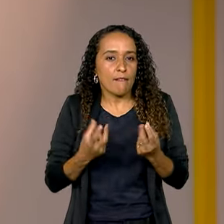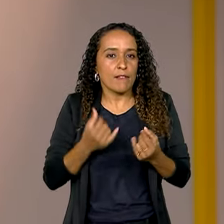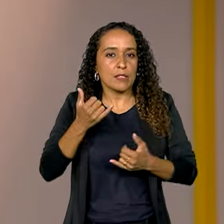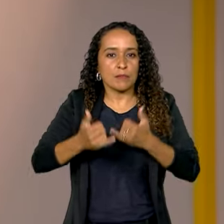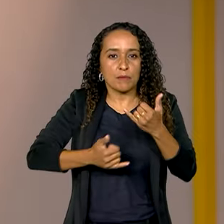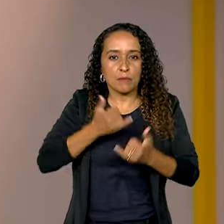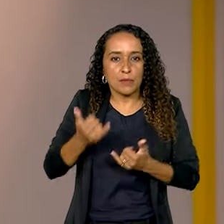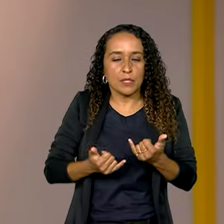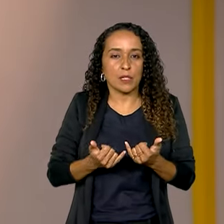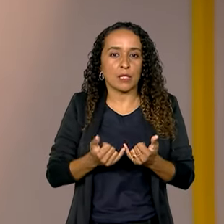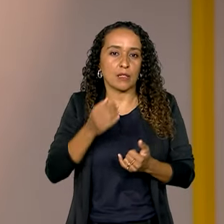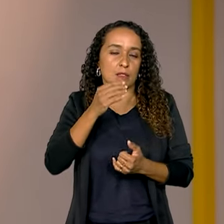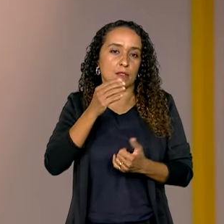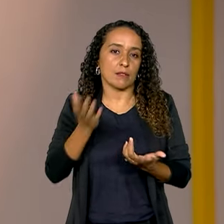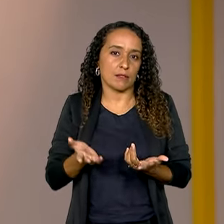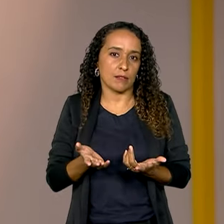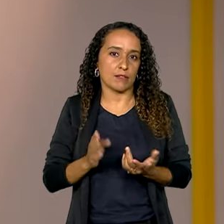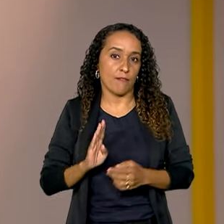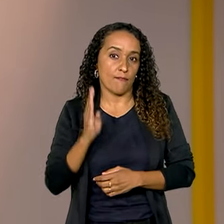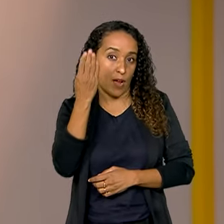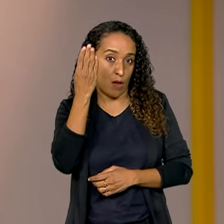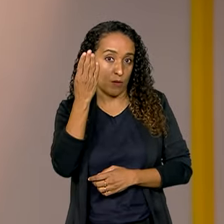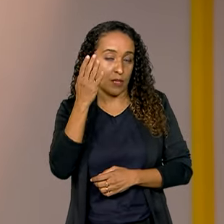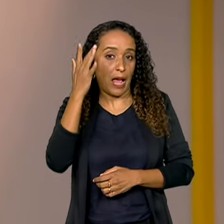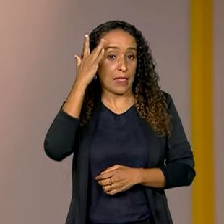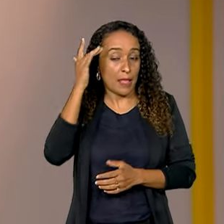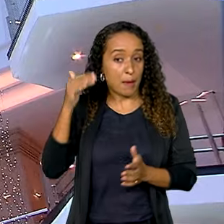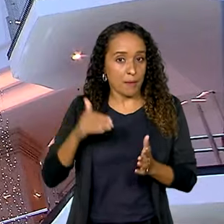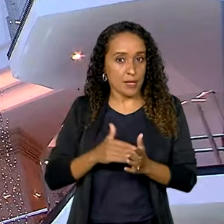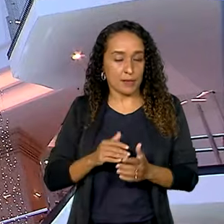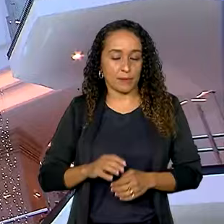iluminárias irregulares. A ação vai até amanhã.